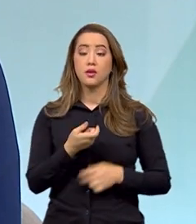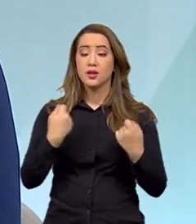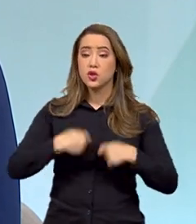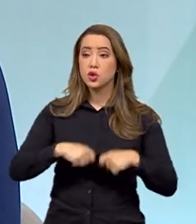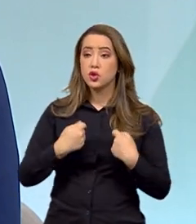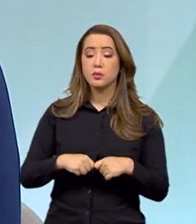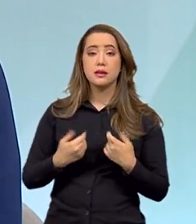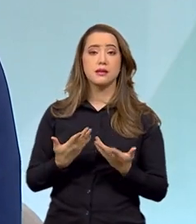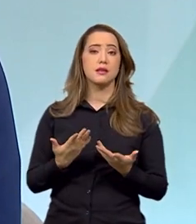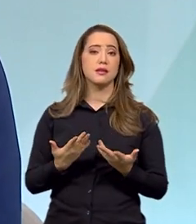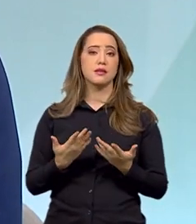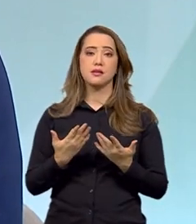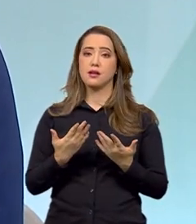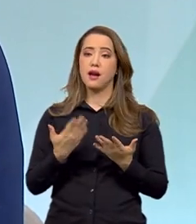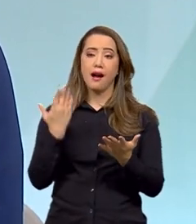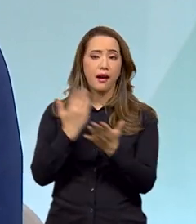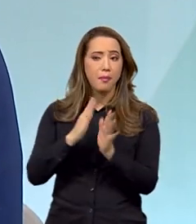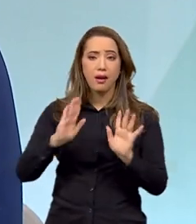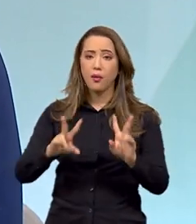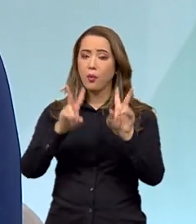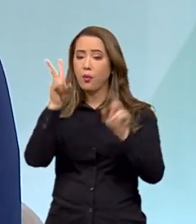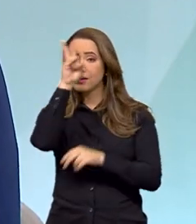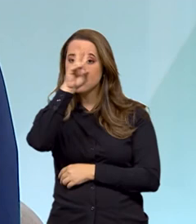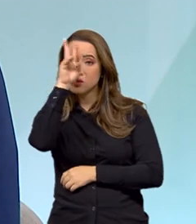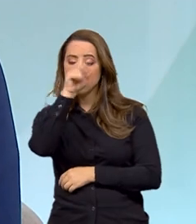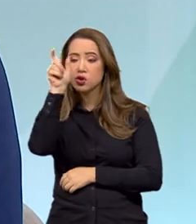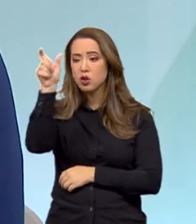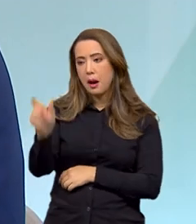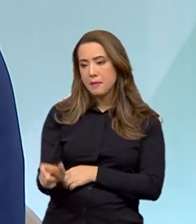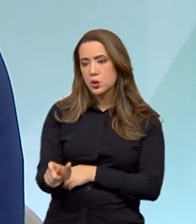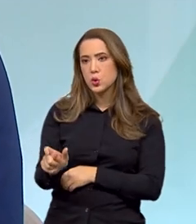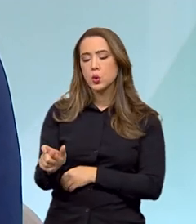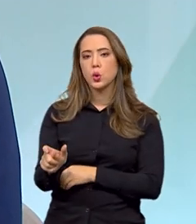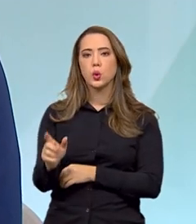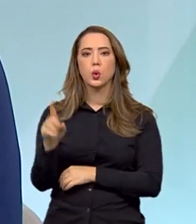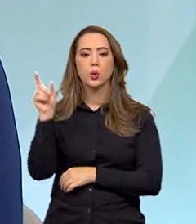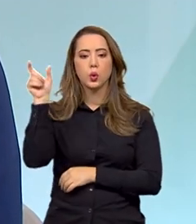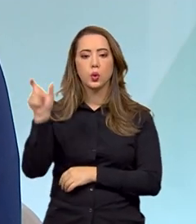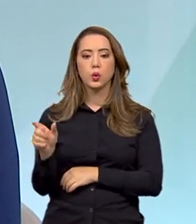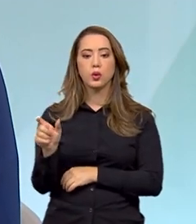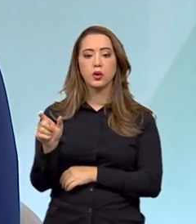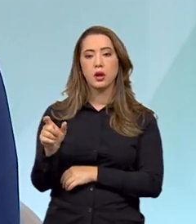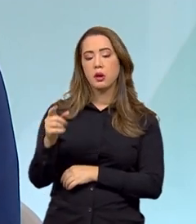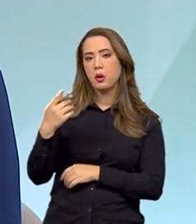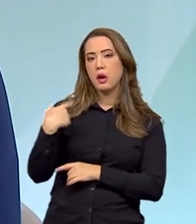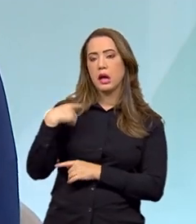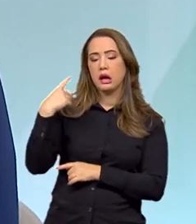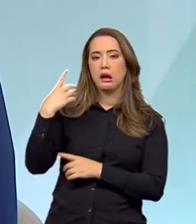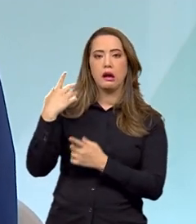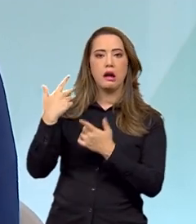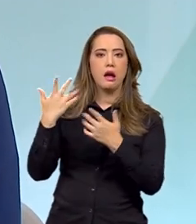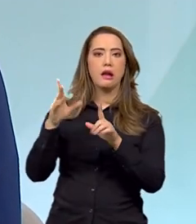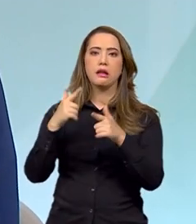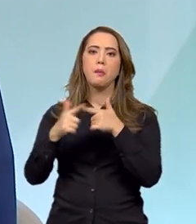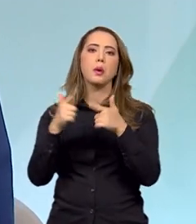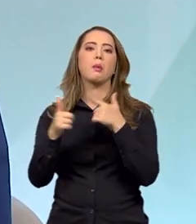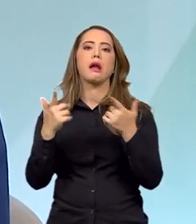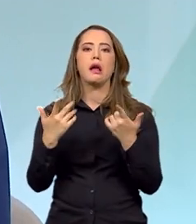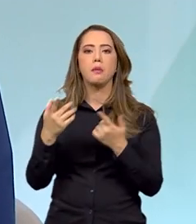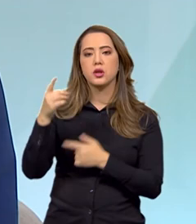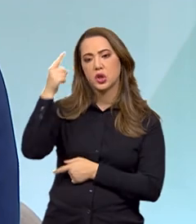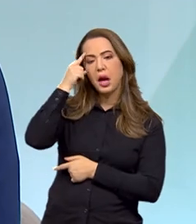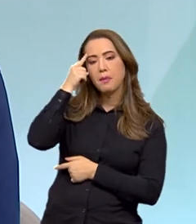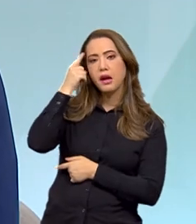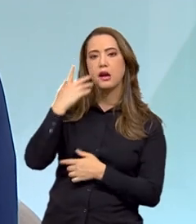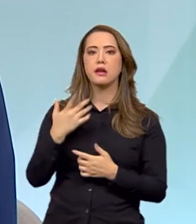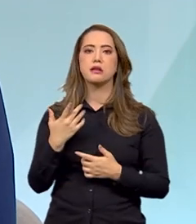de que o abusador sexual é aquela pessoa com distúrbio psiquiátrico, que está no sanatório, que está